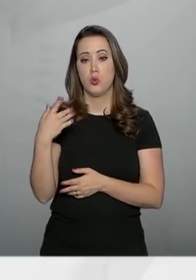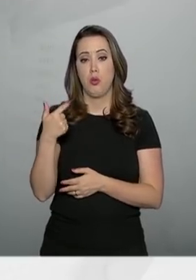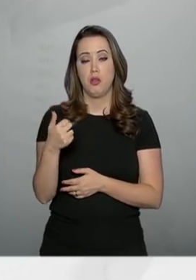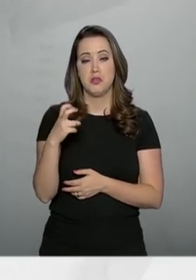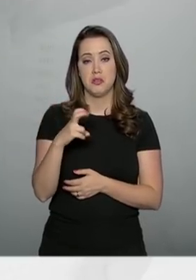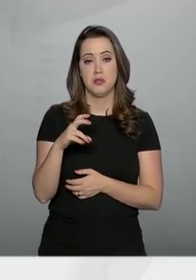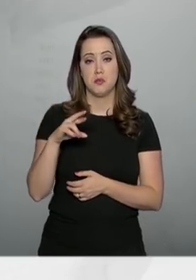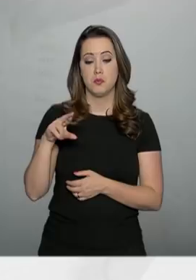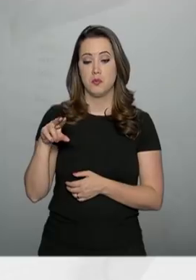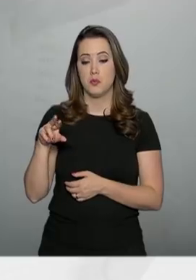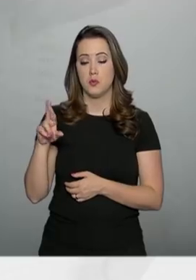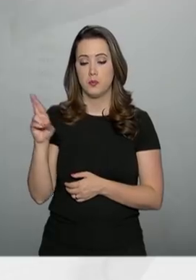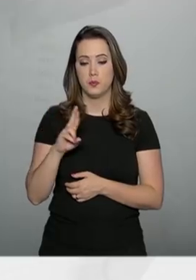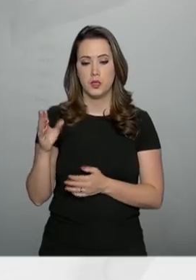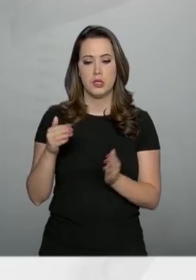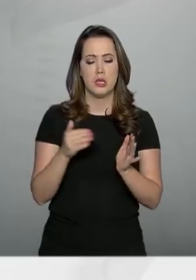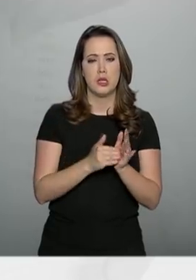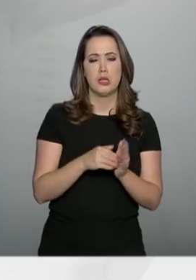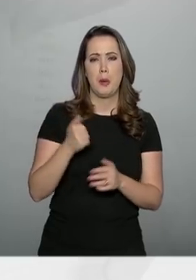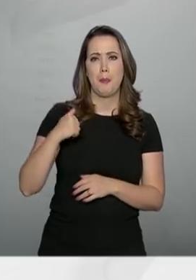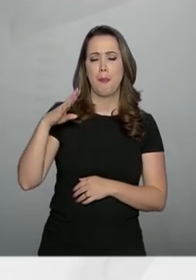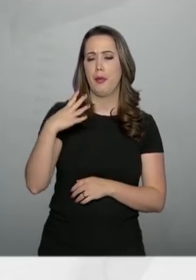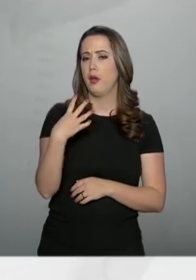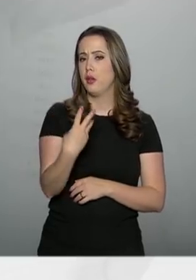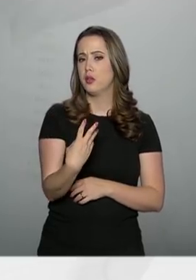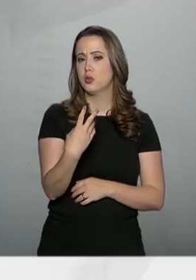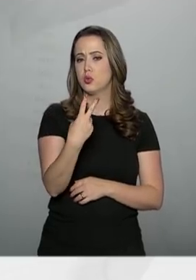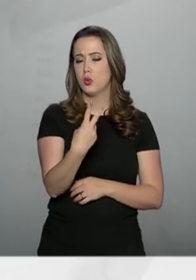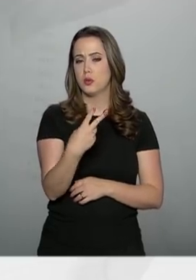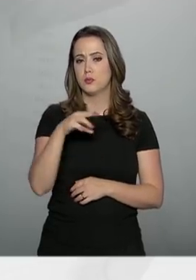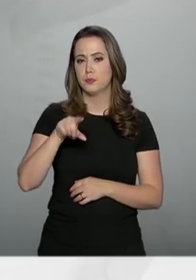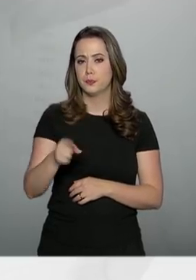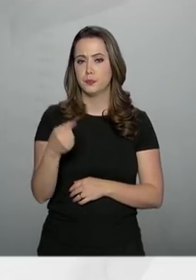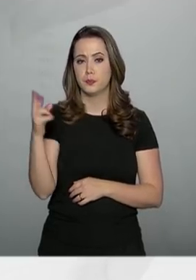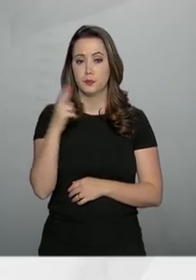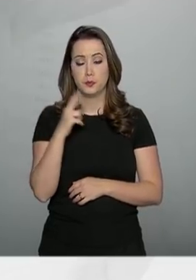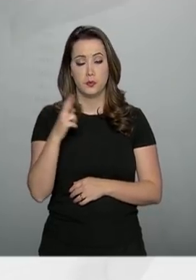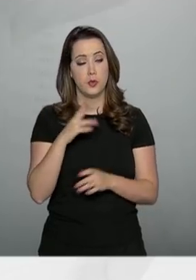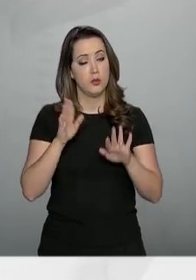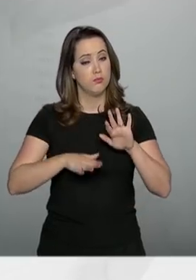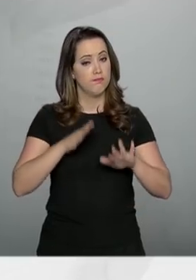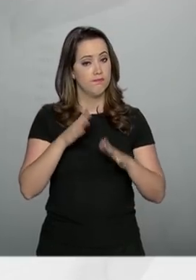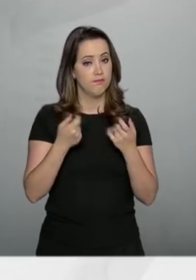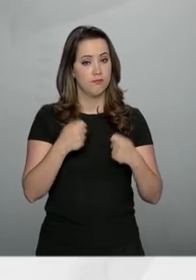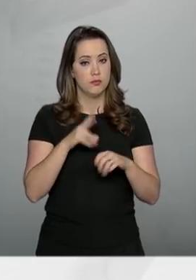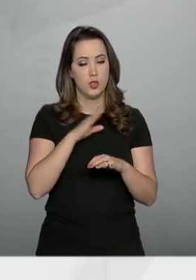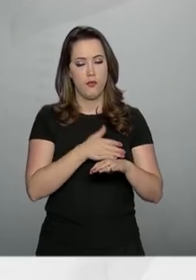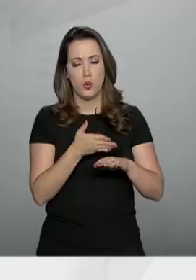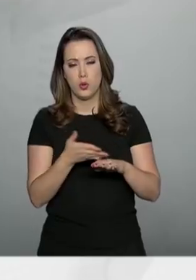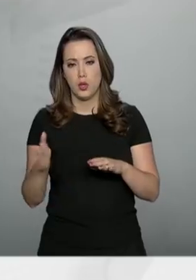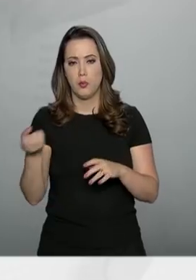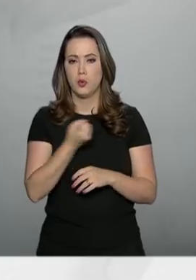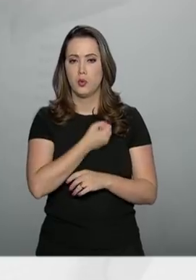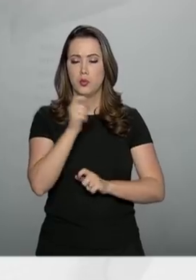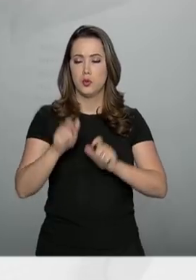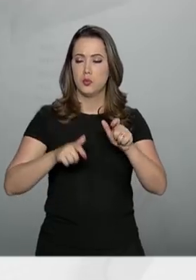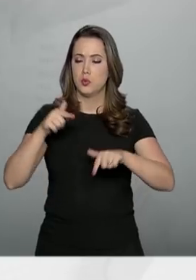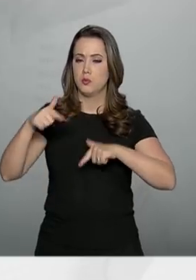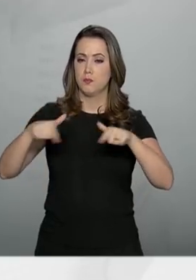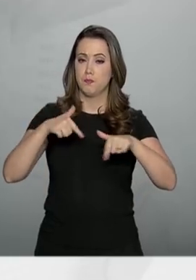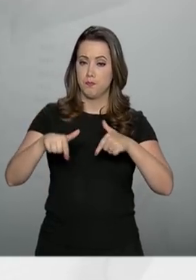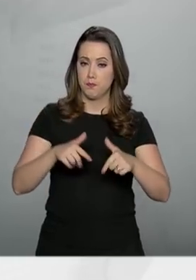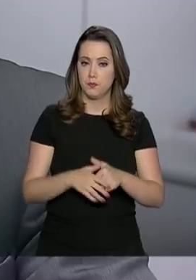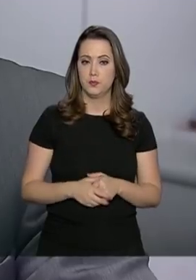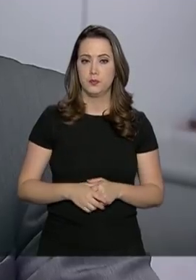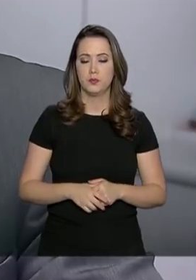425 a mais de R$ 42 mil, a depender do tempo e do número de funcionários